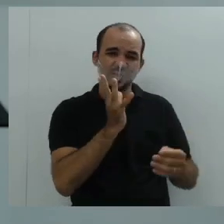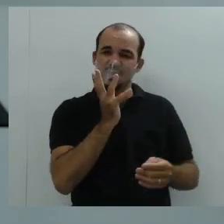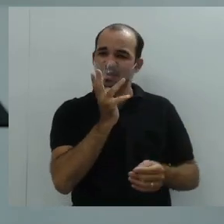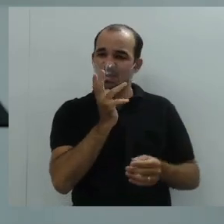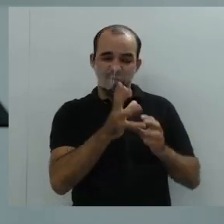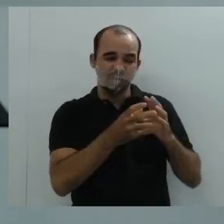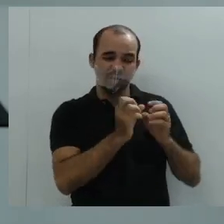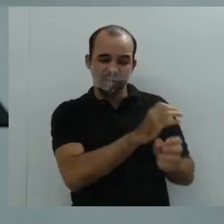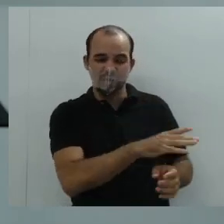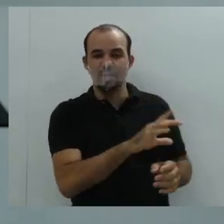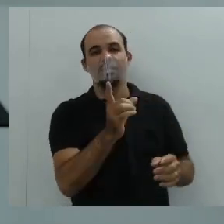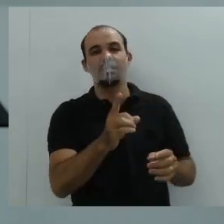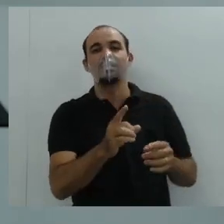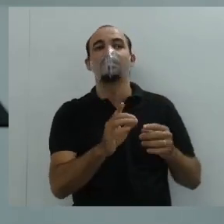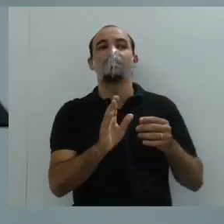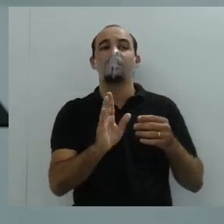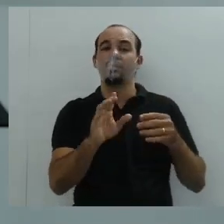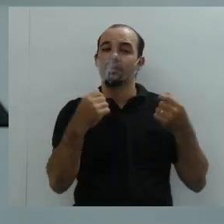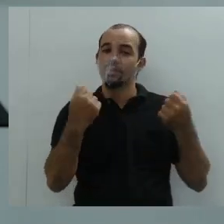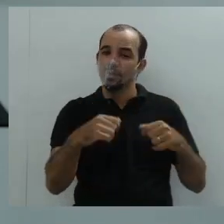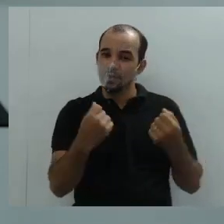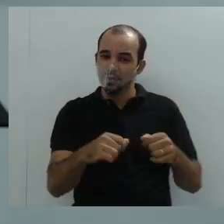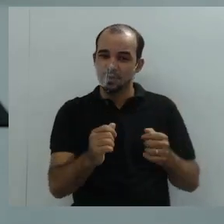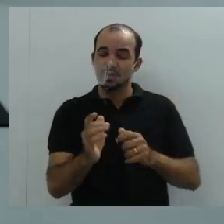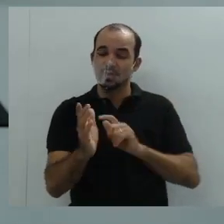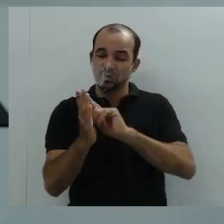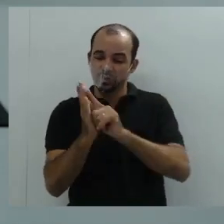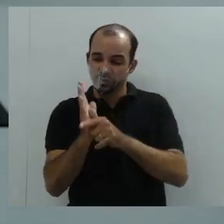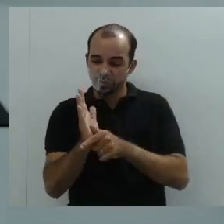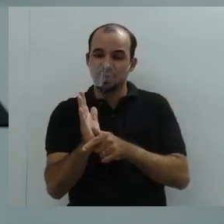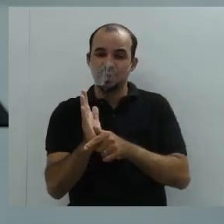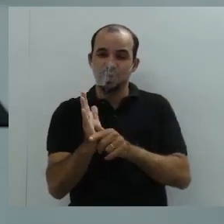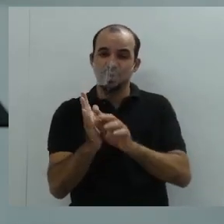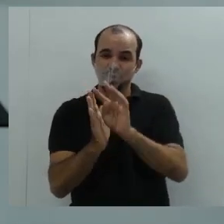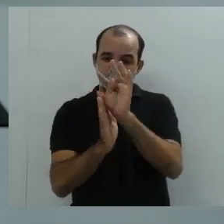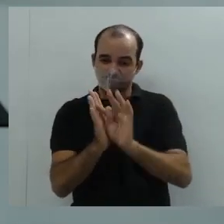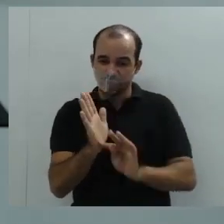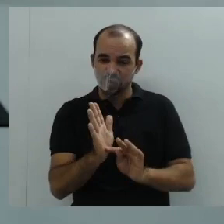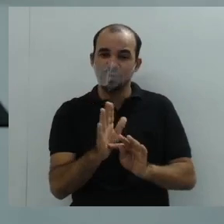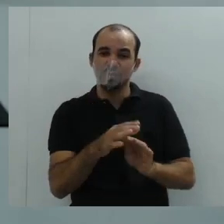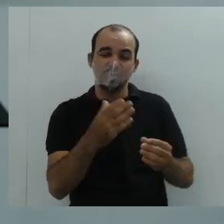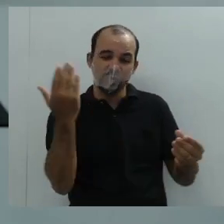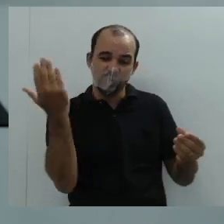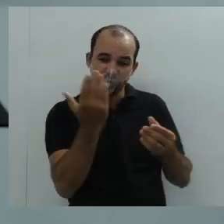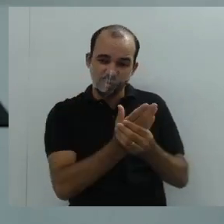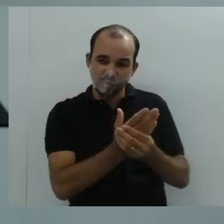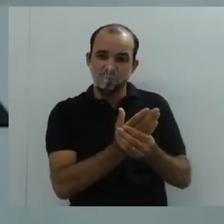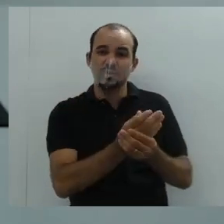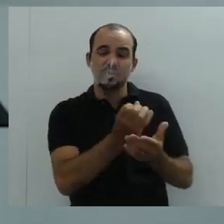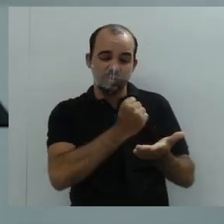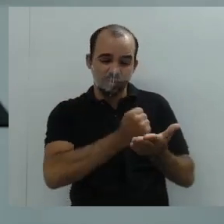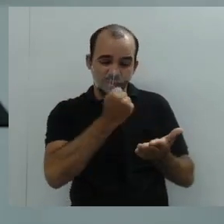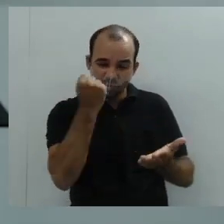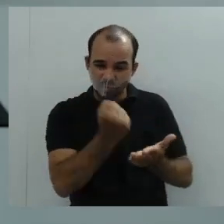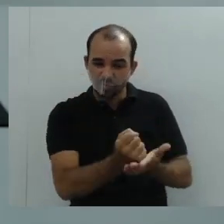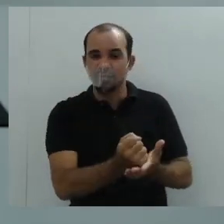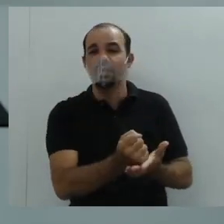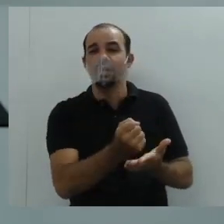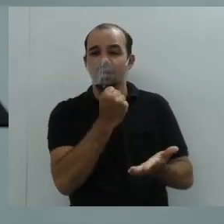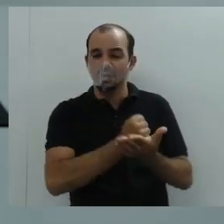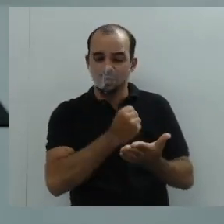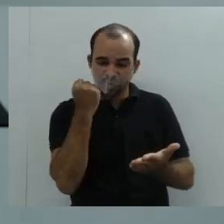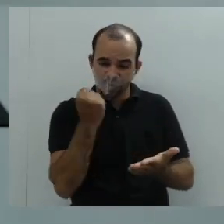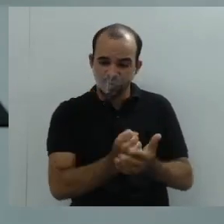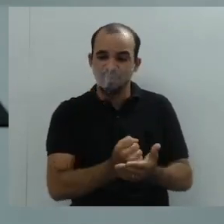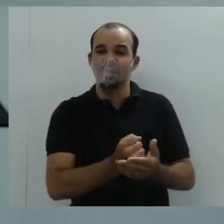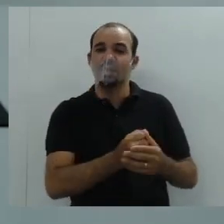transforma em um documento que valida as nossas reivindicações. Tudo aquilo que a gente pensa de melhoria